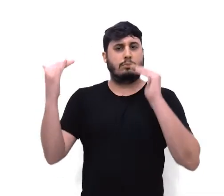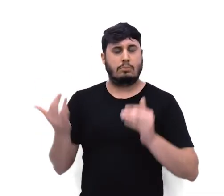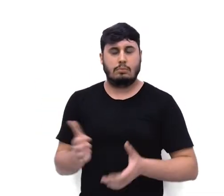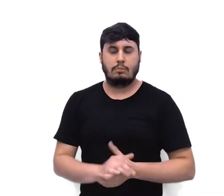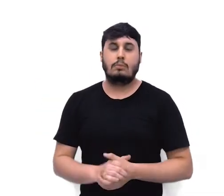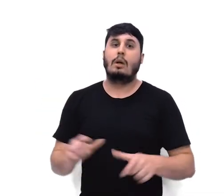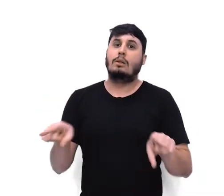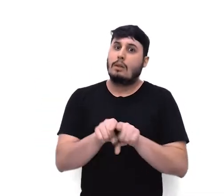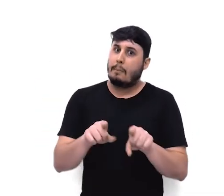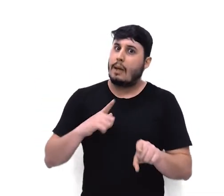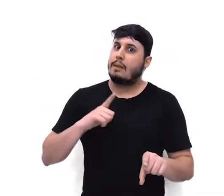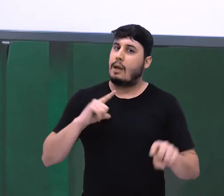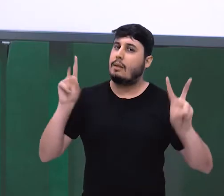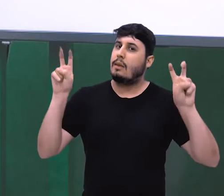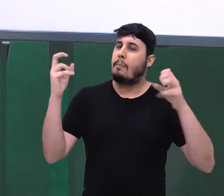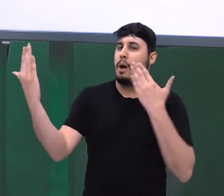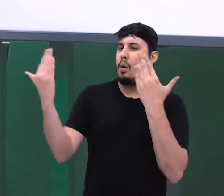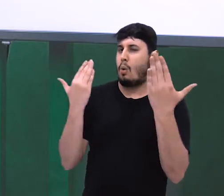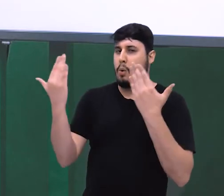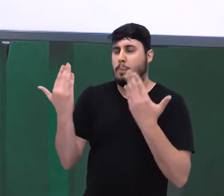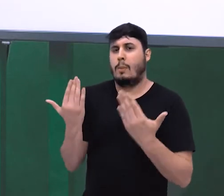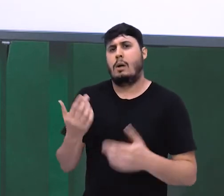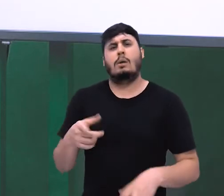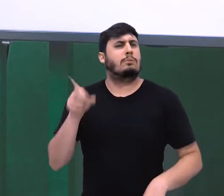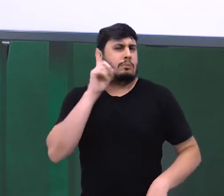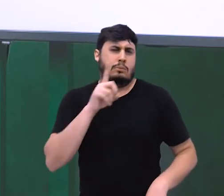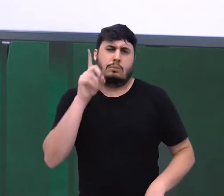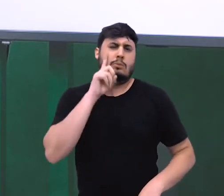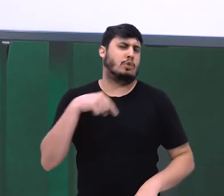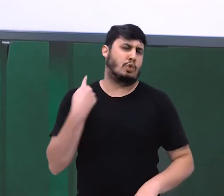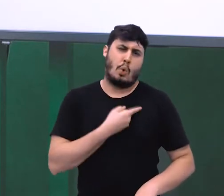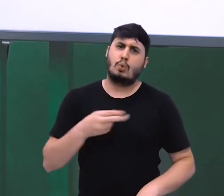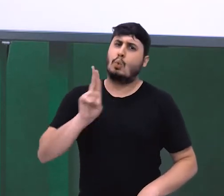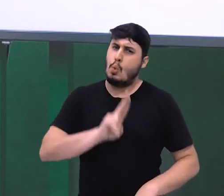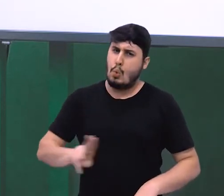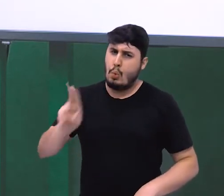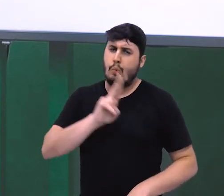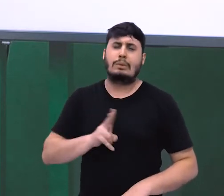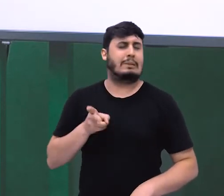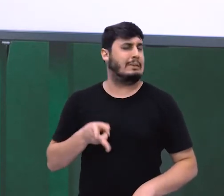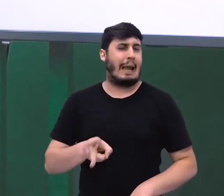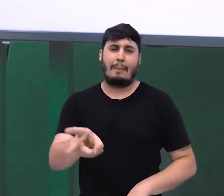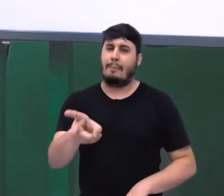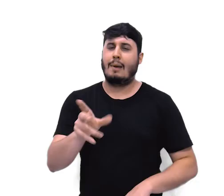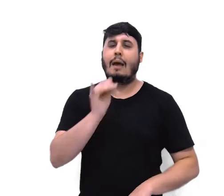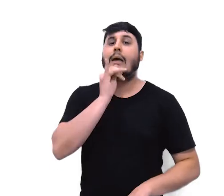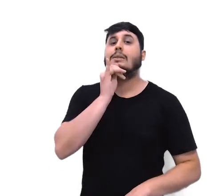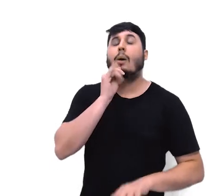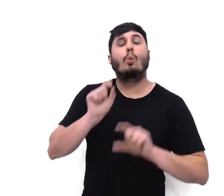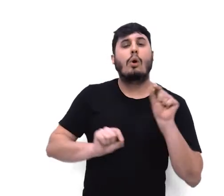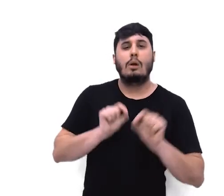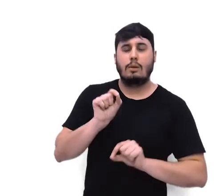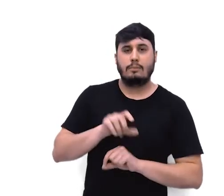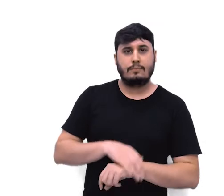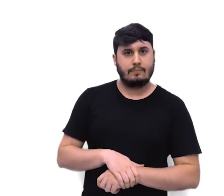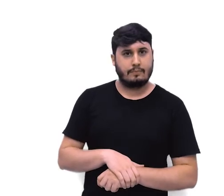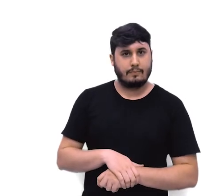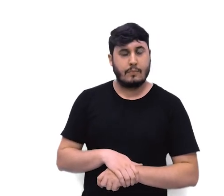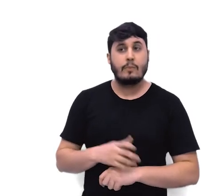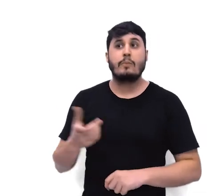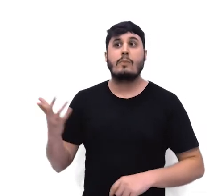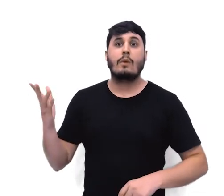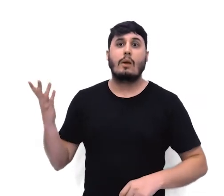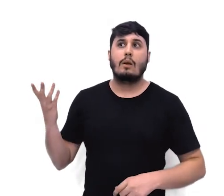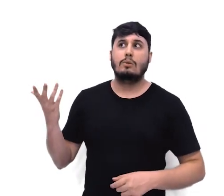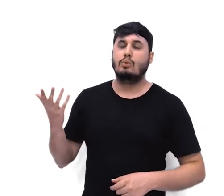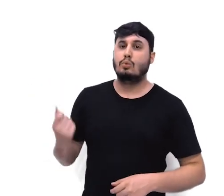diz, elas estabelecem comparação, e no nosso dia a dia nós fazemos isso o tempo todo. Olha o exemplo. Apareceu como se